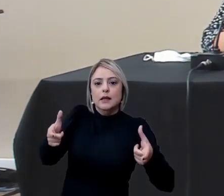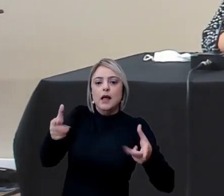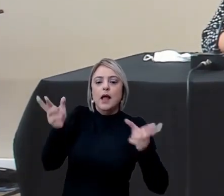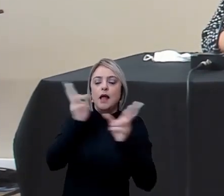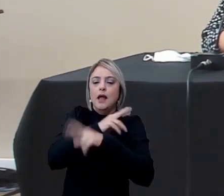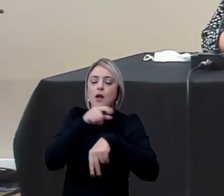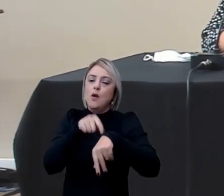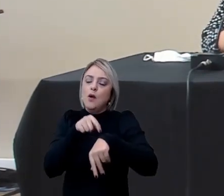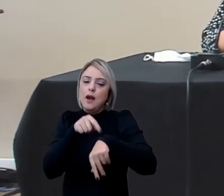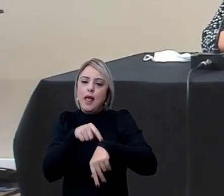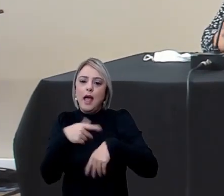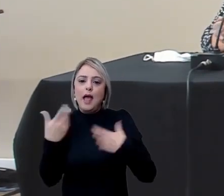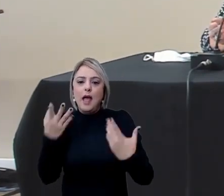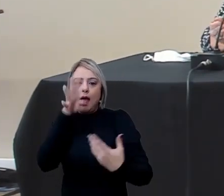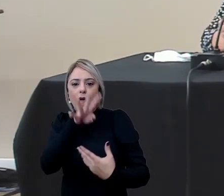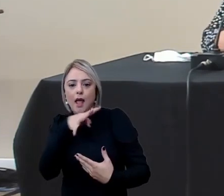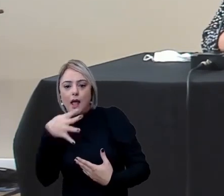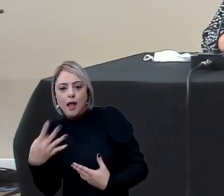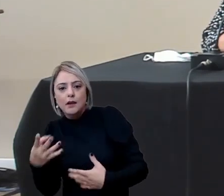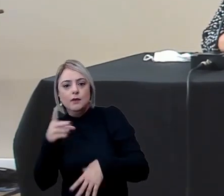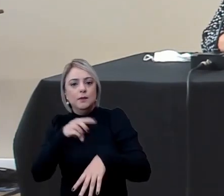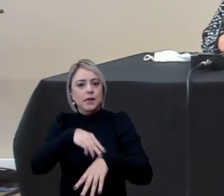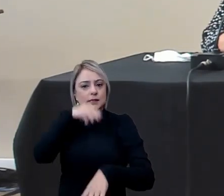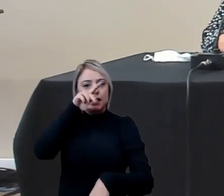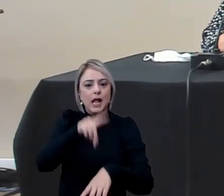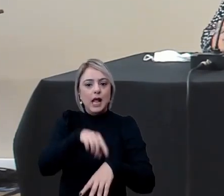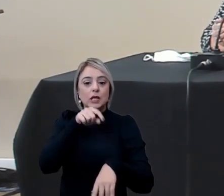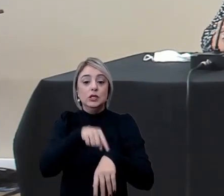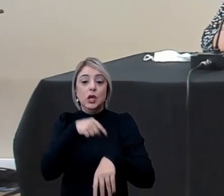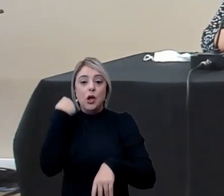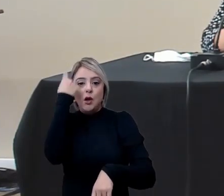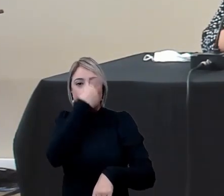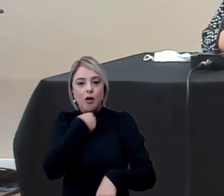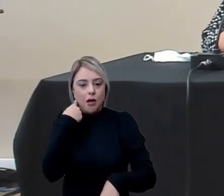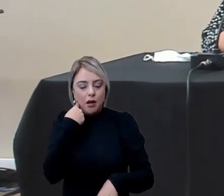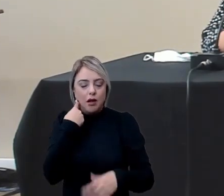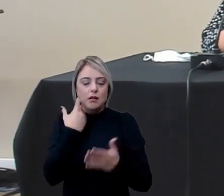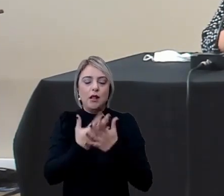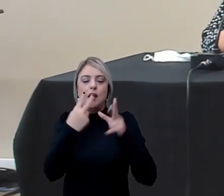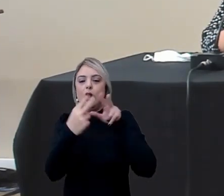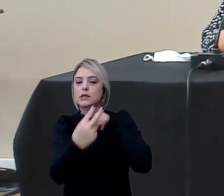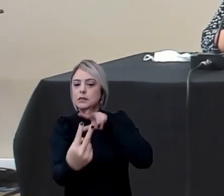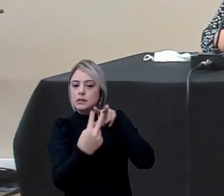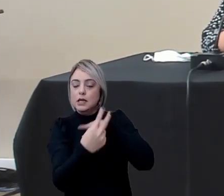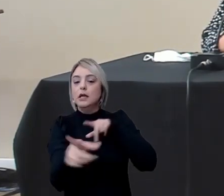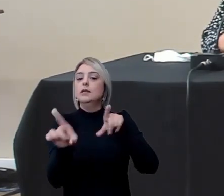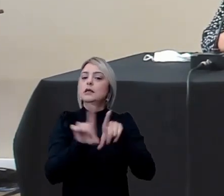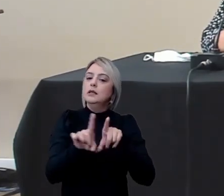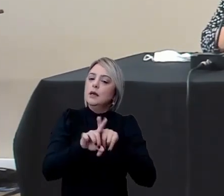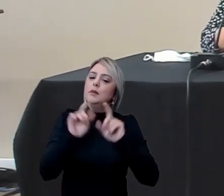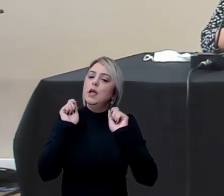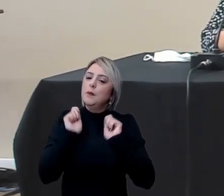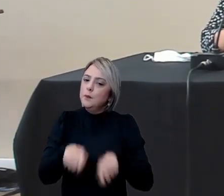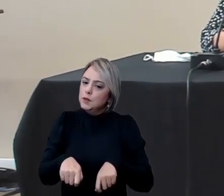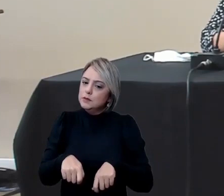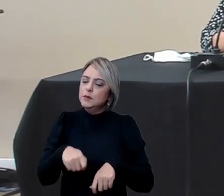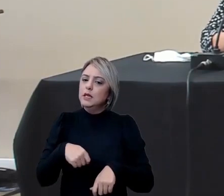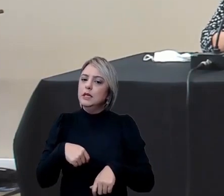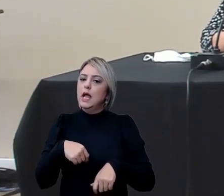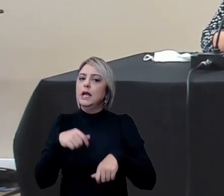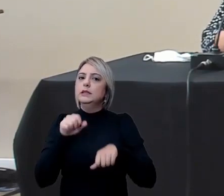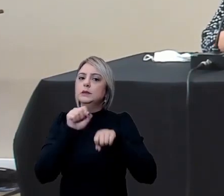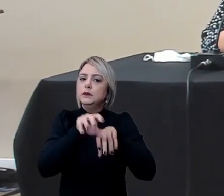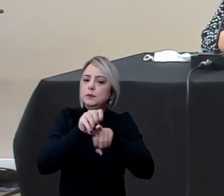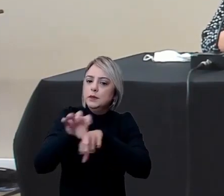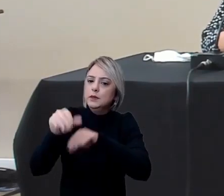relação a horários no estrito senso de horas a aula à distância assim como a possibilidade da educação